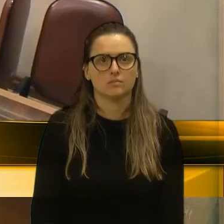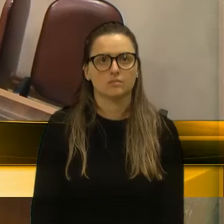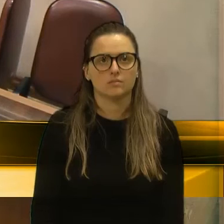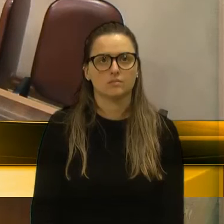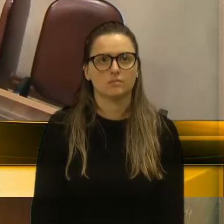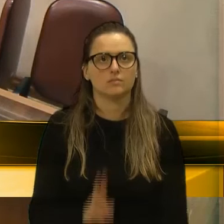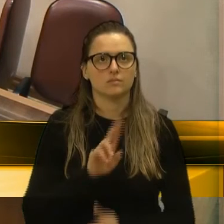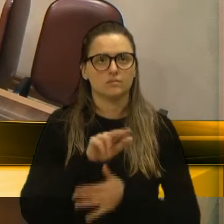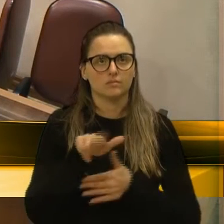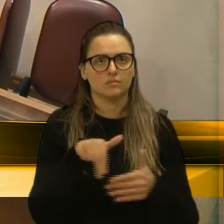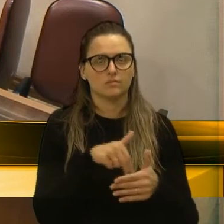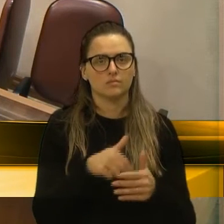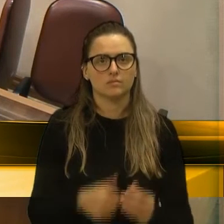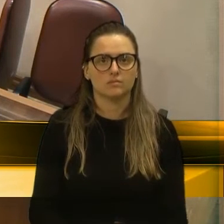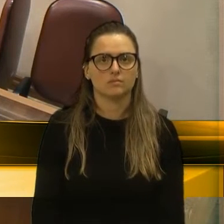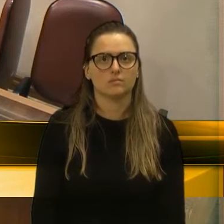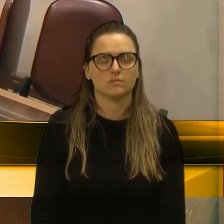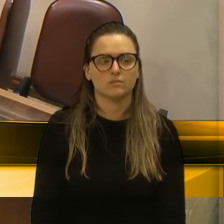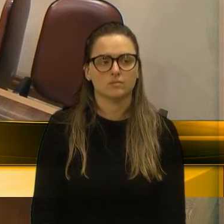Tribuna.